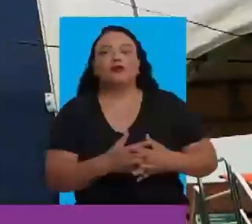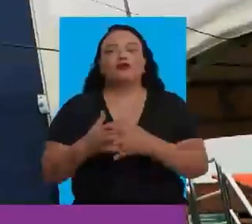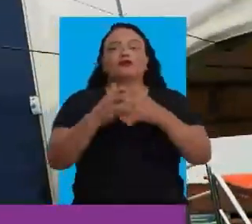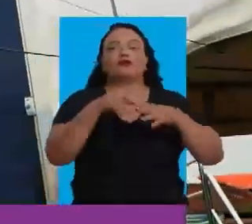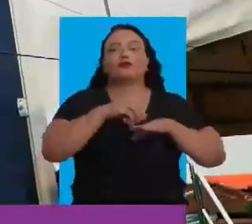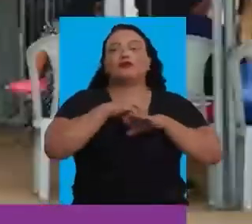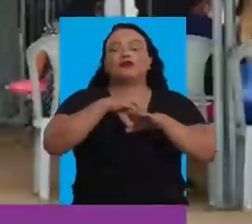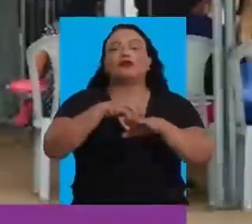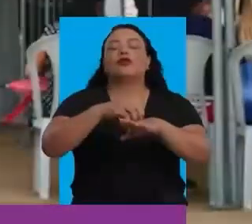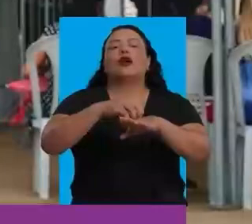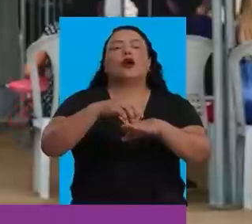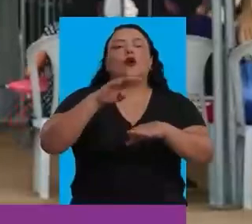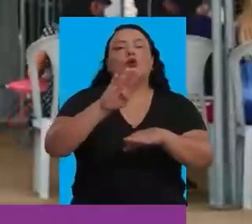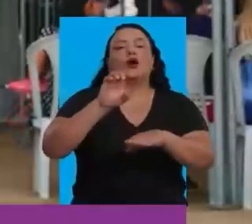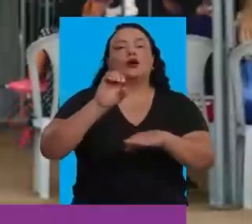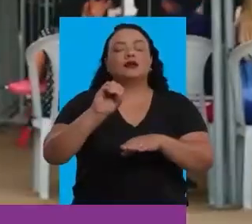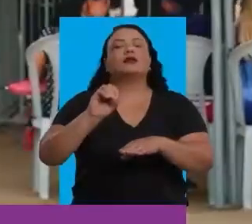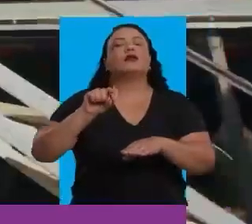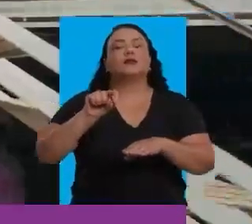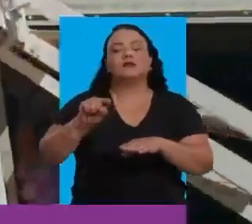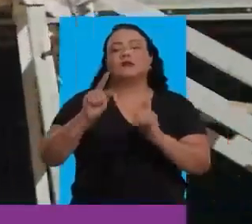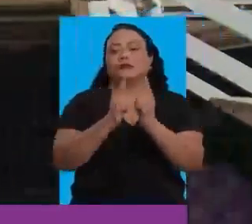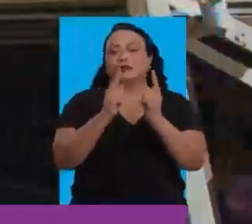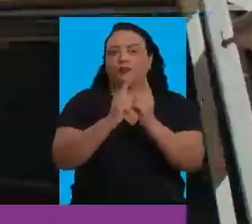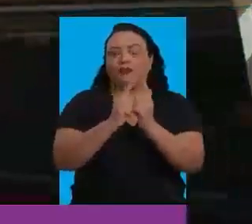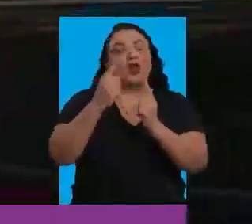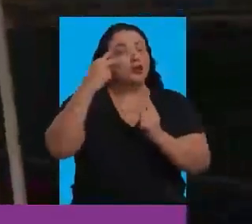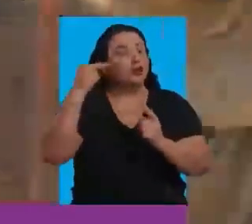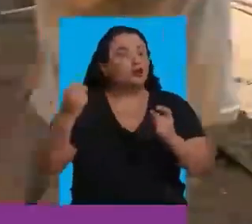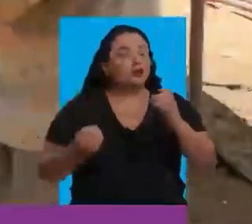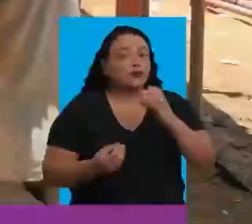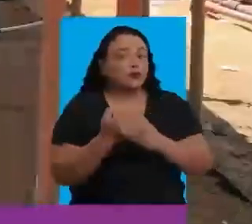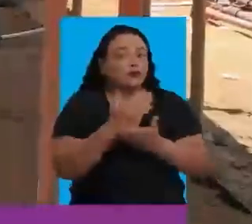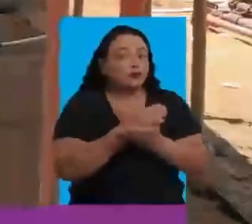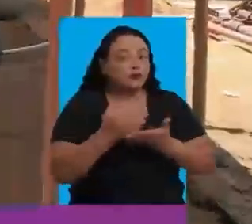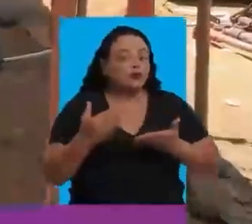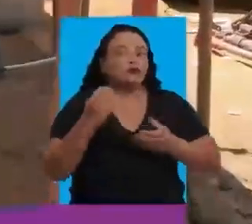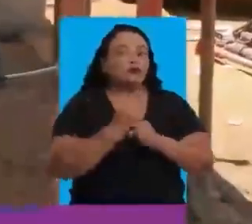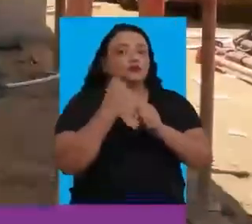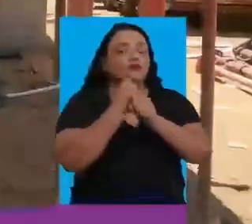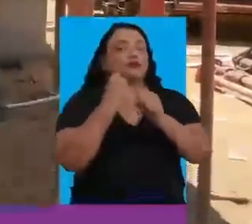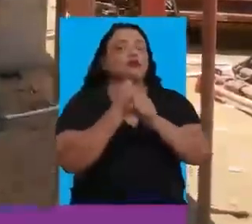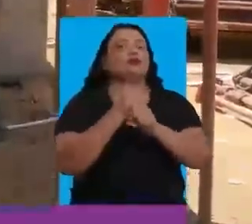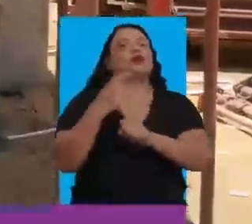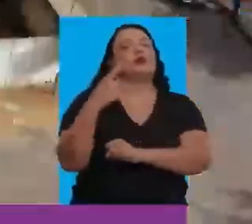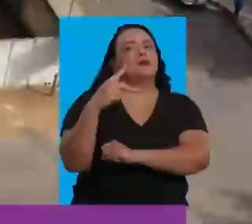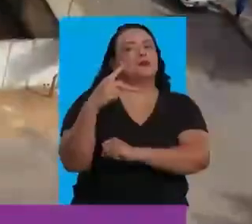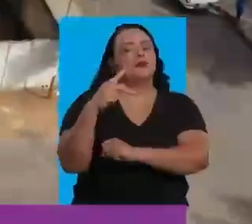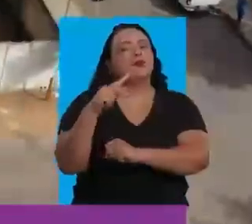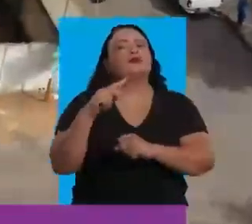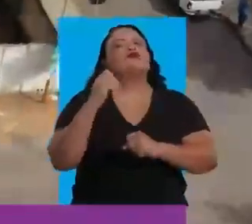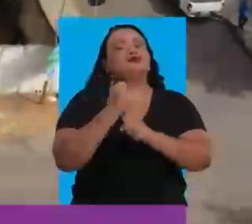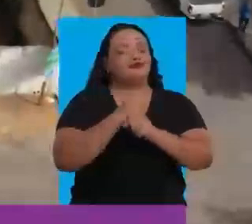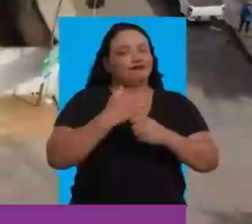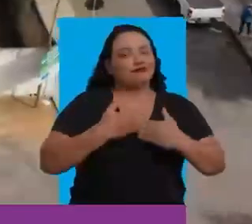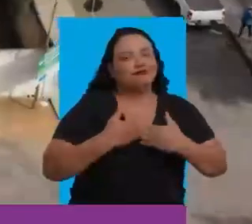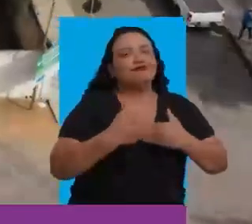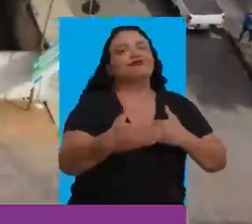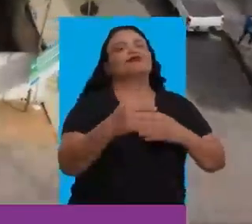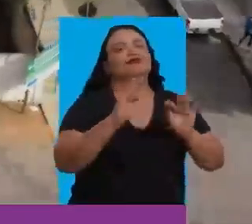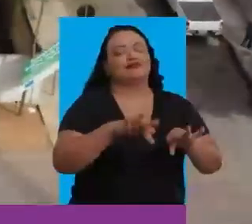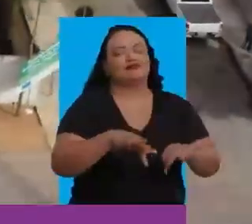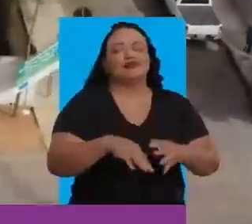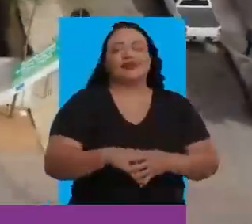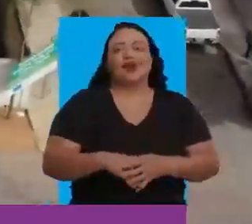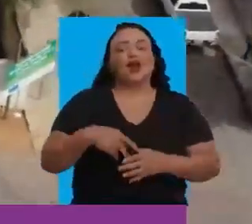A carreta da saúde já realizou mais de 40 mil atendimentos. Sheila começou a construção da unidade de saúde do Patagônia. A obra